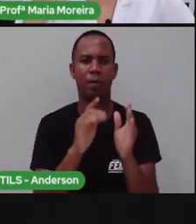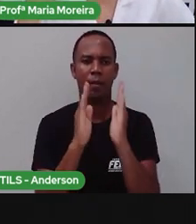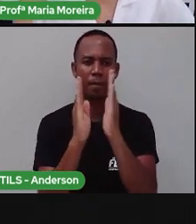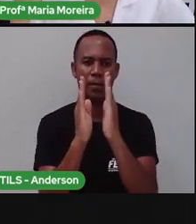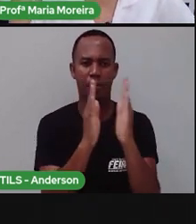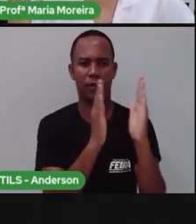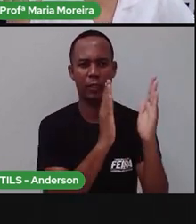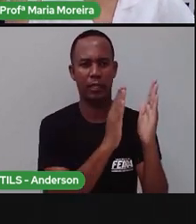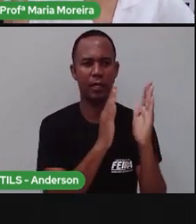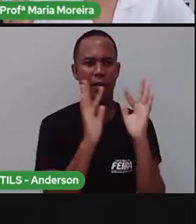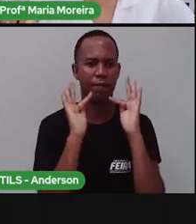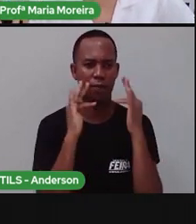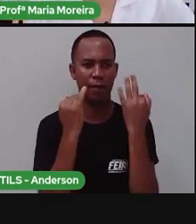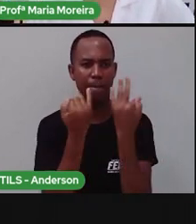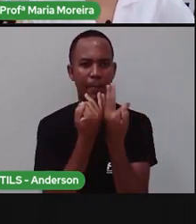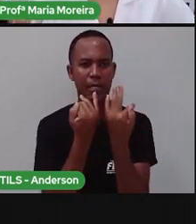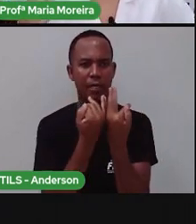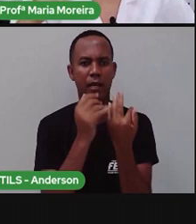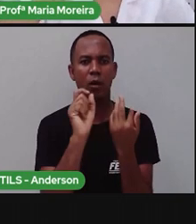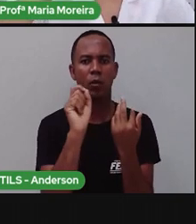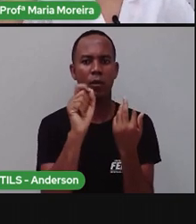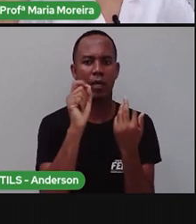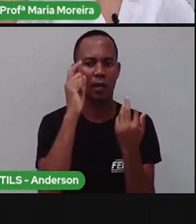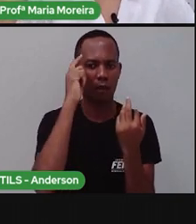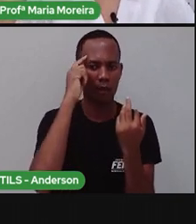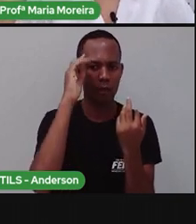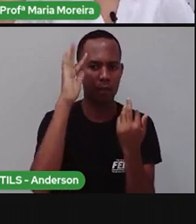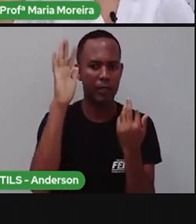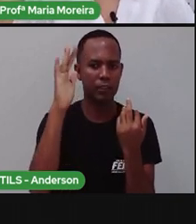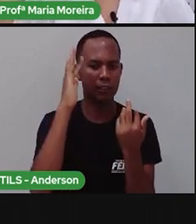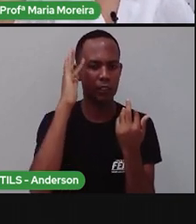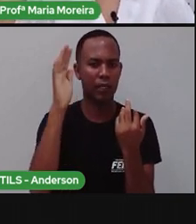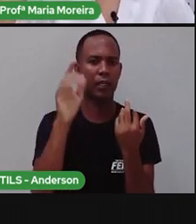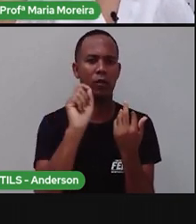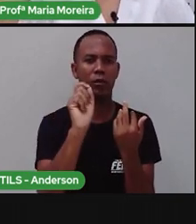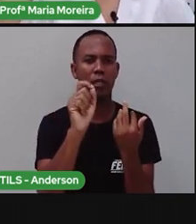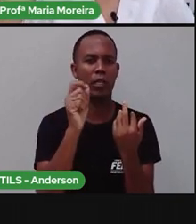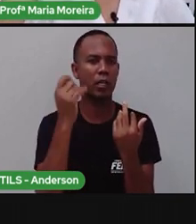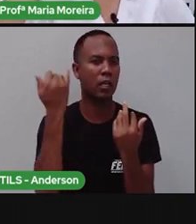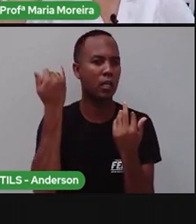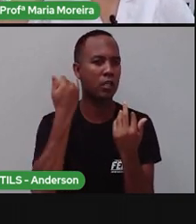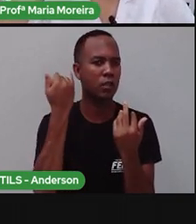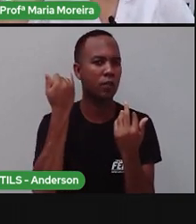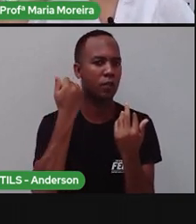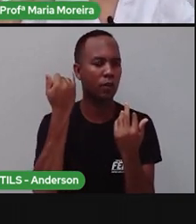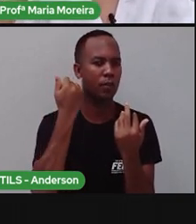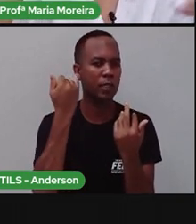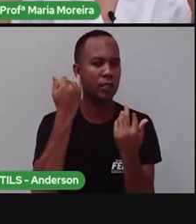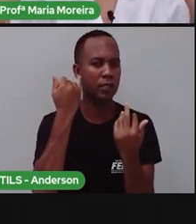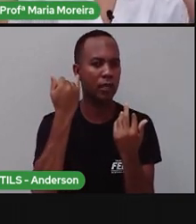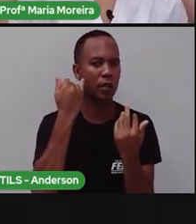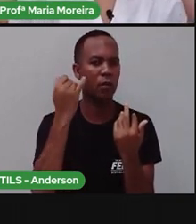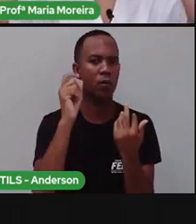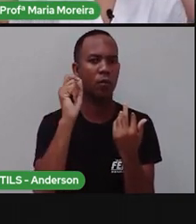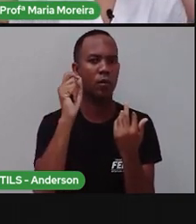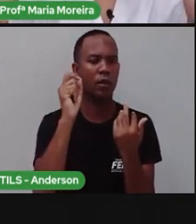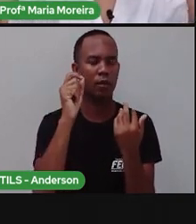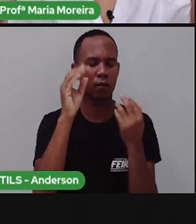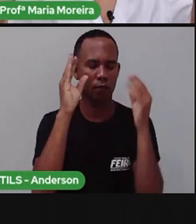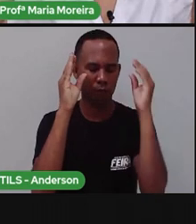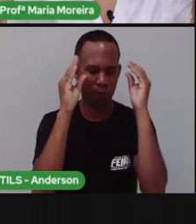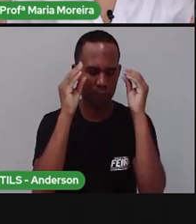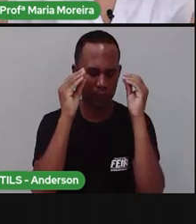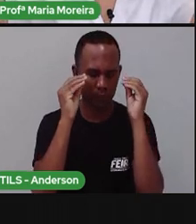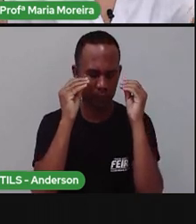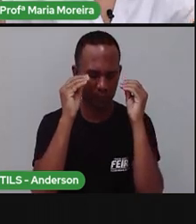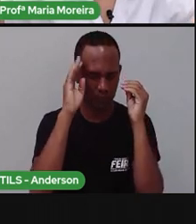que é imaginária. Onde você vai escutar as informações. Aí, depois que você escuta, você vai fechar os olhinhos